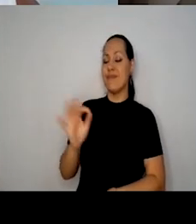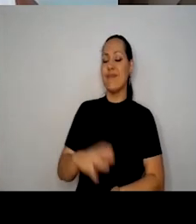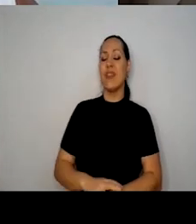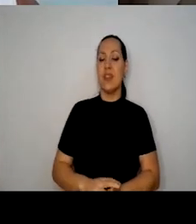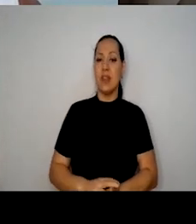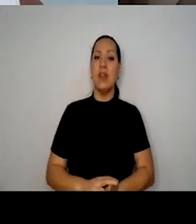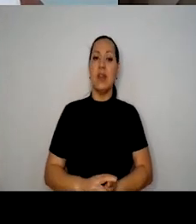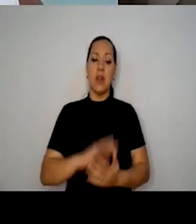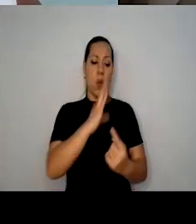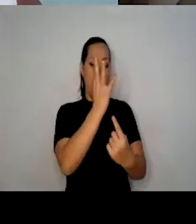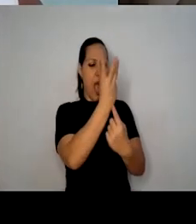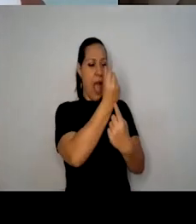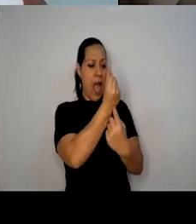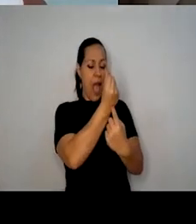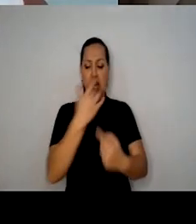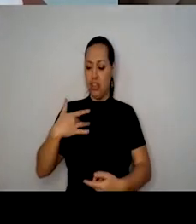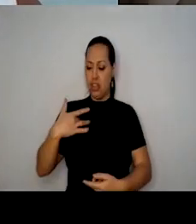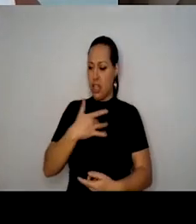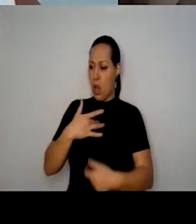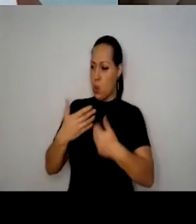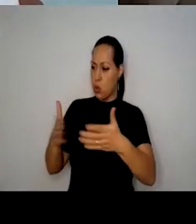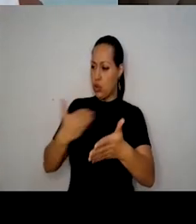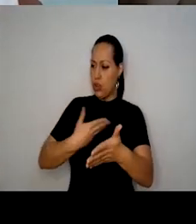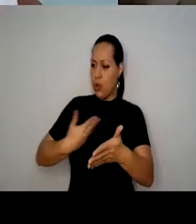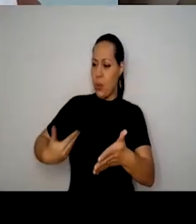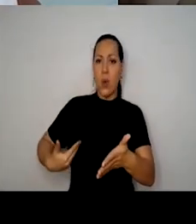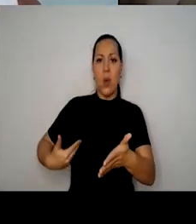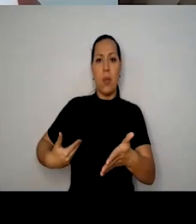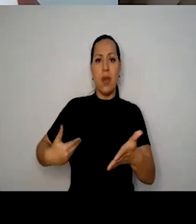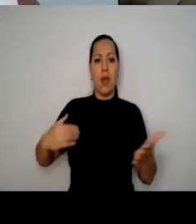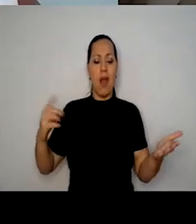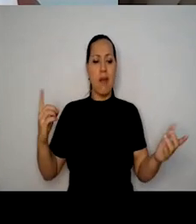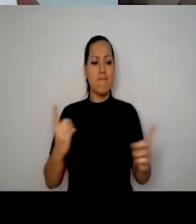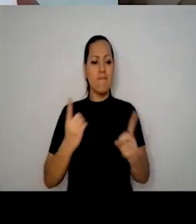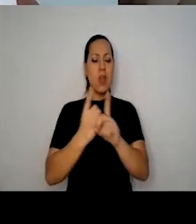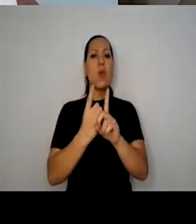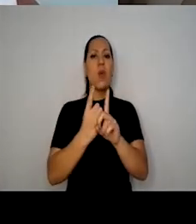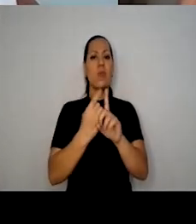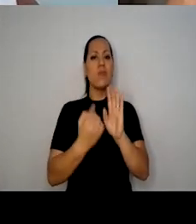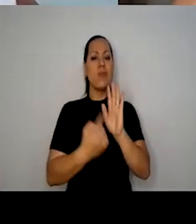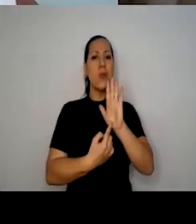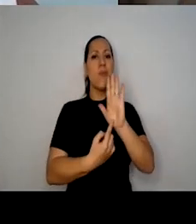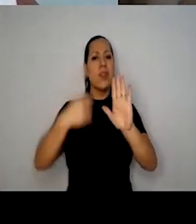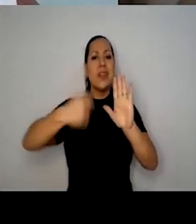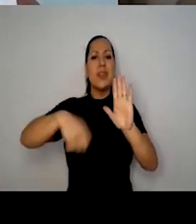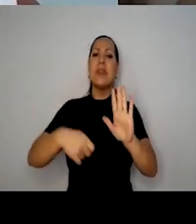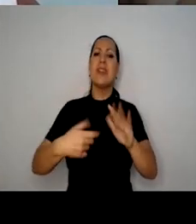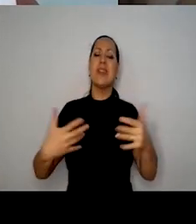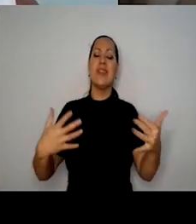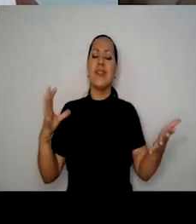a saúde pública é um encontro revelador da necessidade da nossa junção